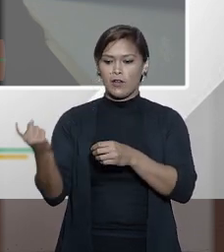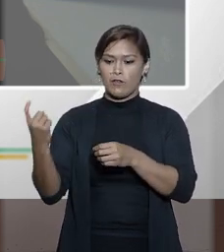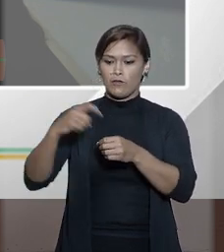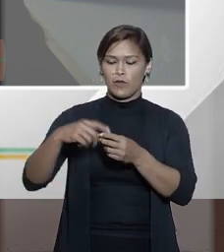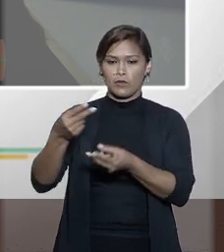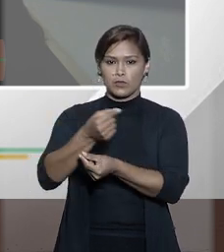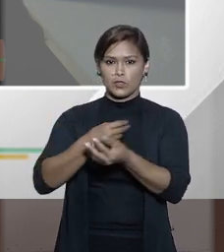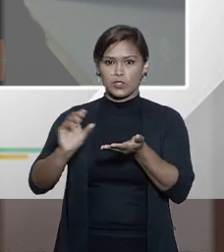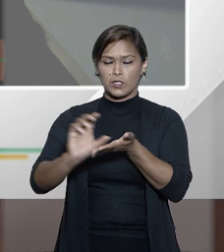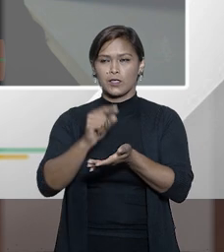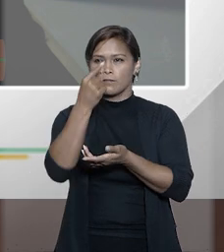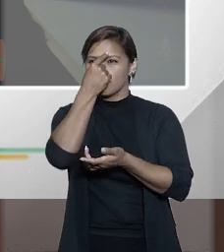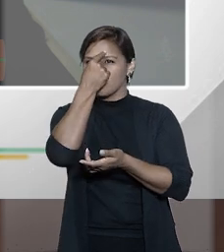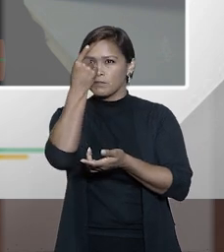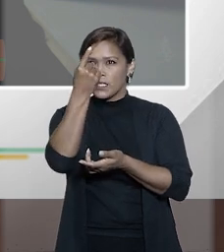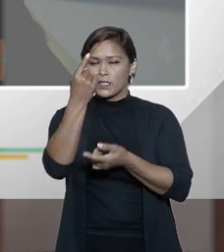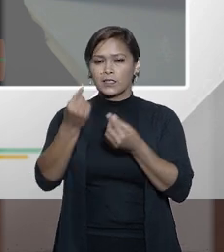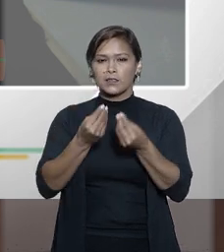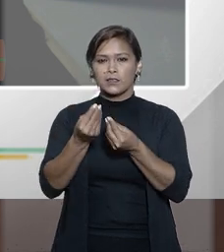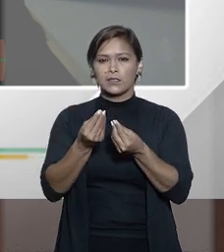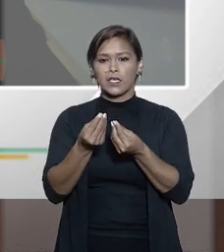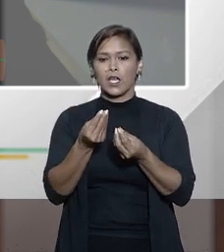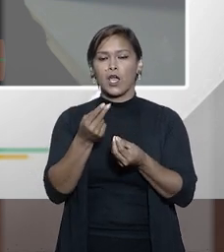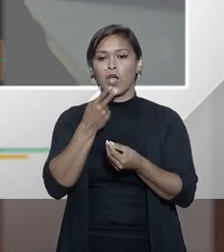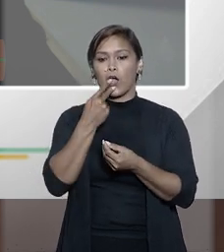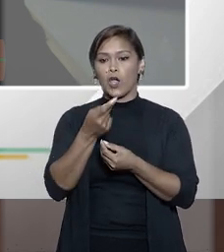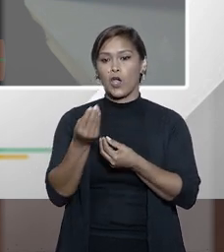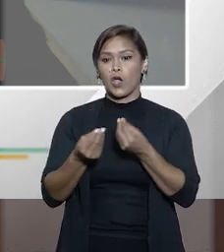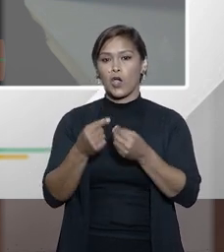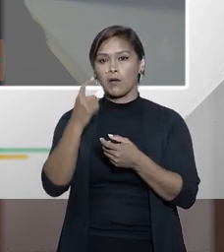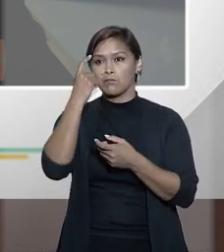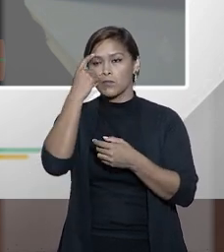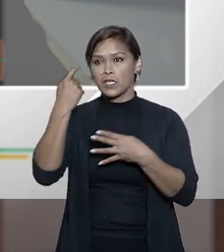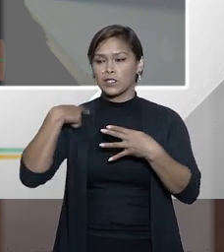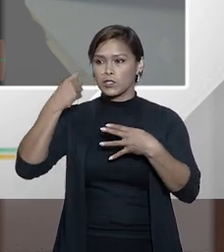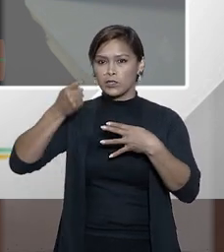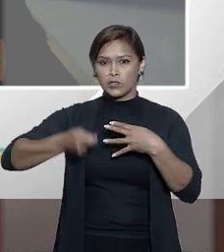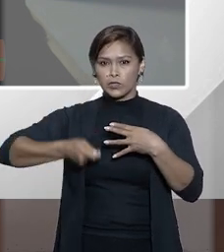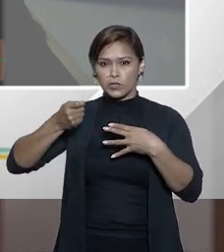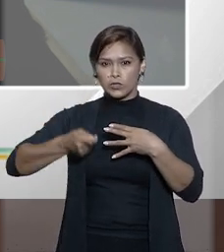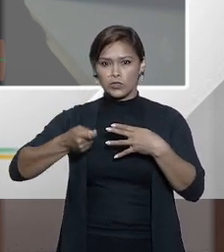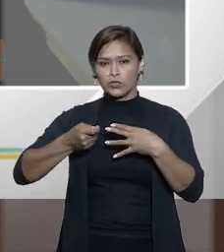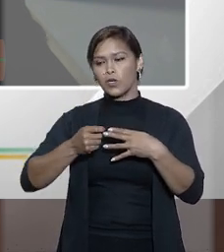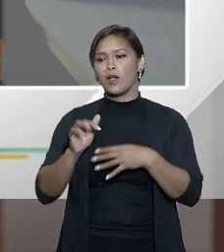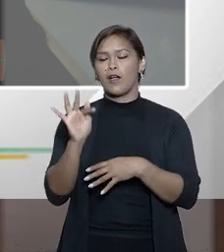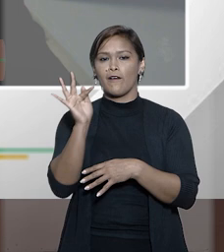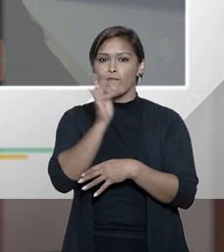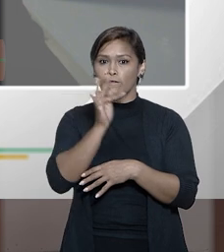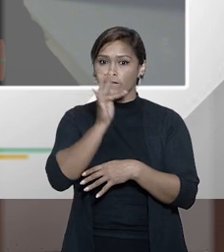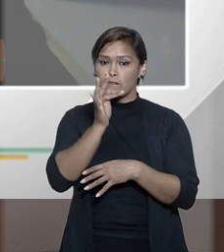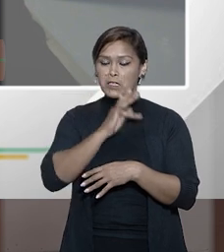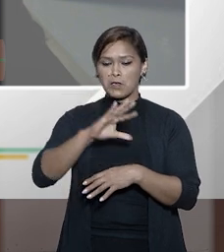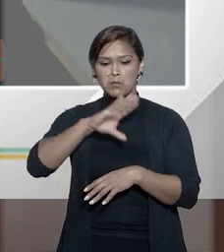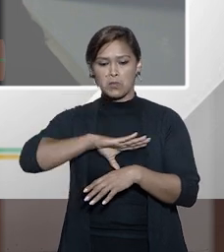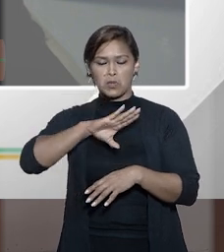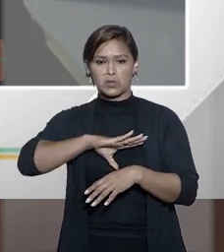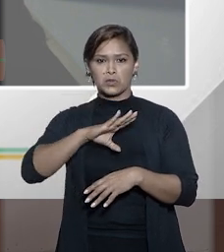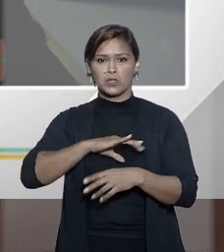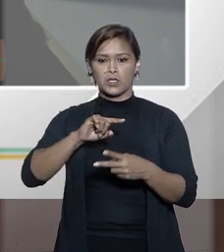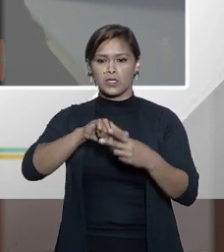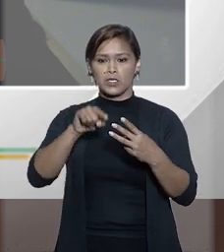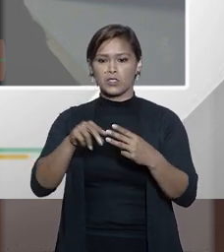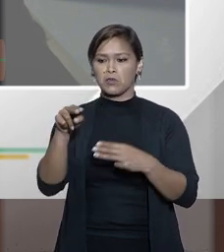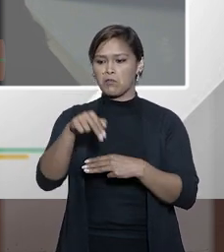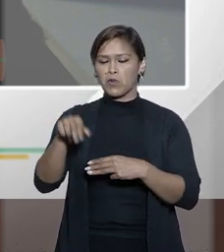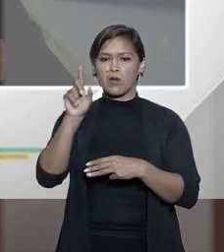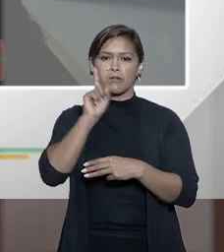trazer esse dinheiro agora pensem Tiago e Fátima com a cabeça de um juiz francês um juiz português um juiz